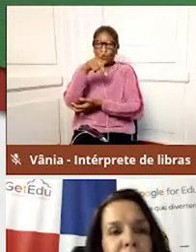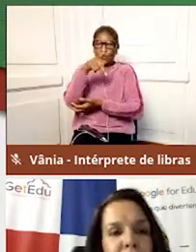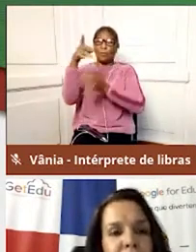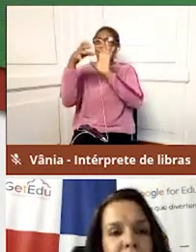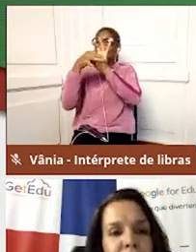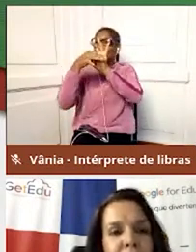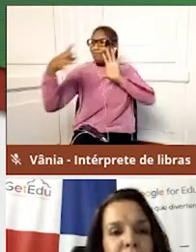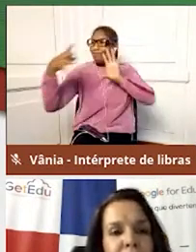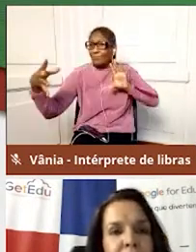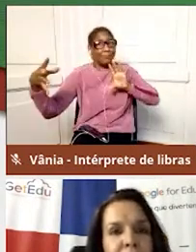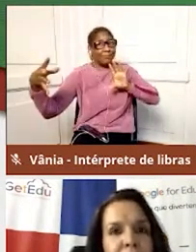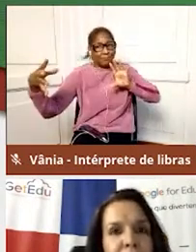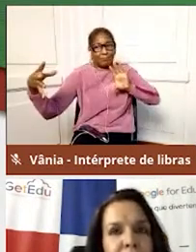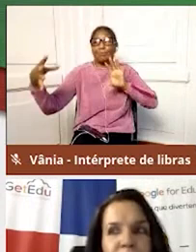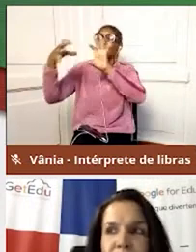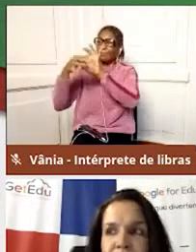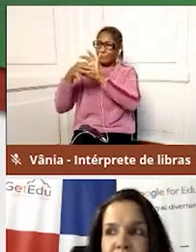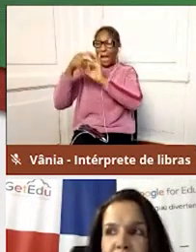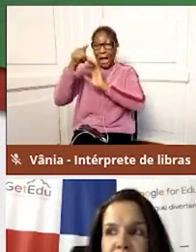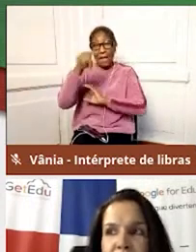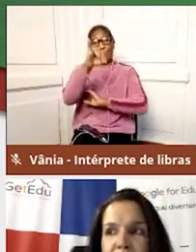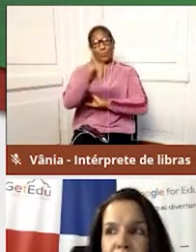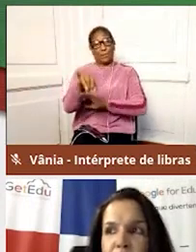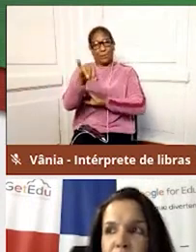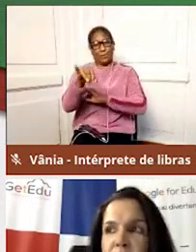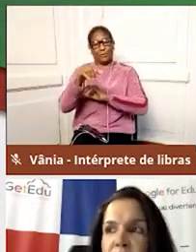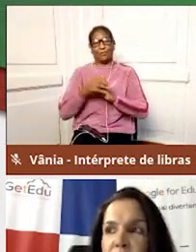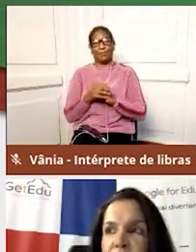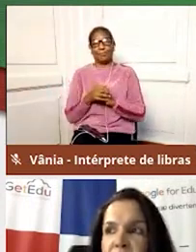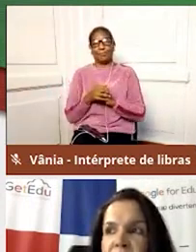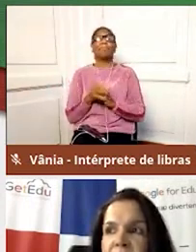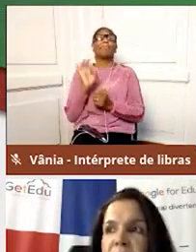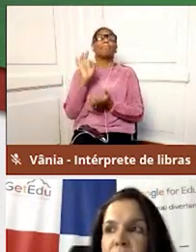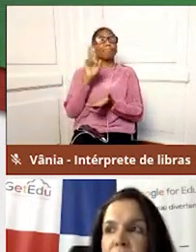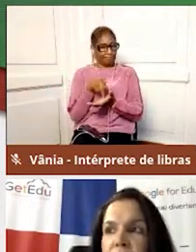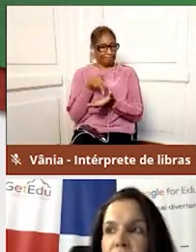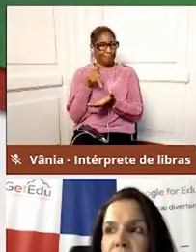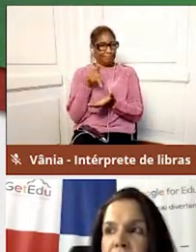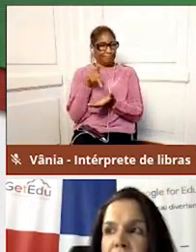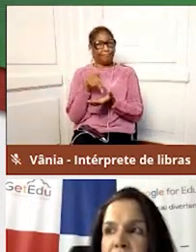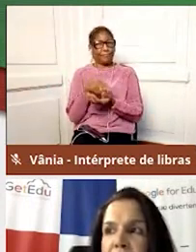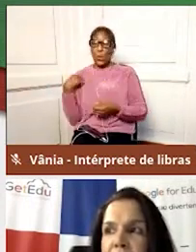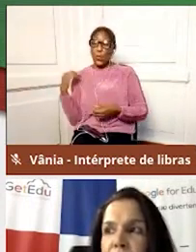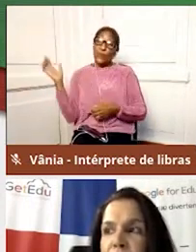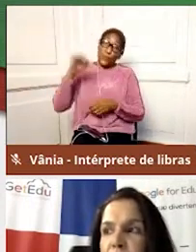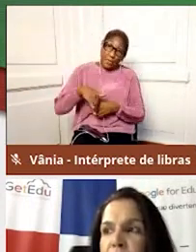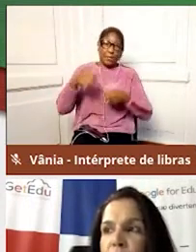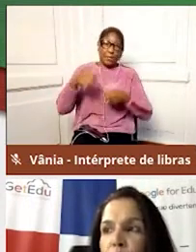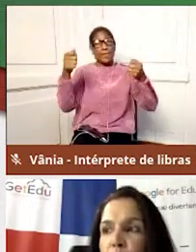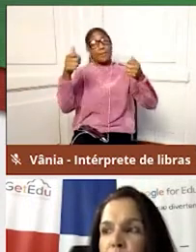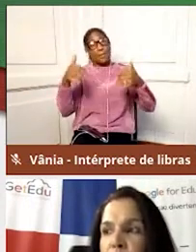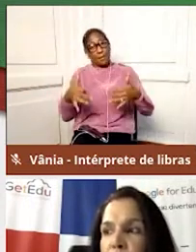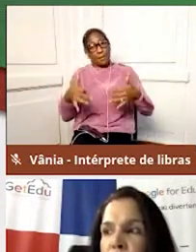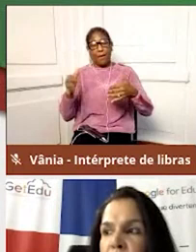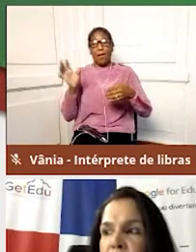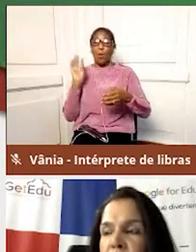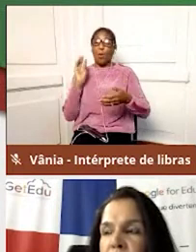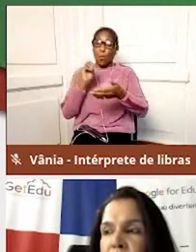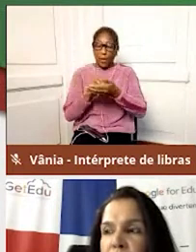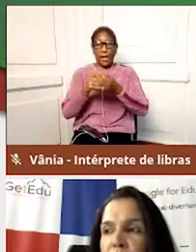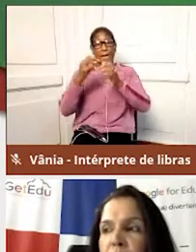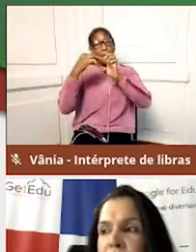vínculo. Essa é a questão mais importante. Exatamente. Então, eu vim aqui, coloquei aquele meu e-mail novo